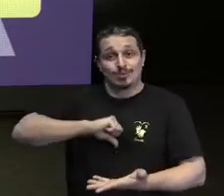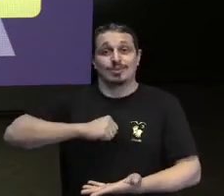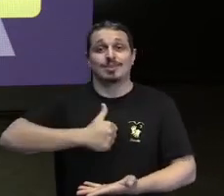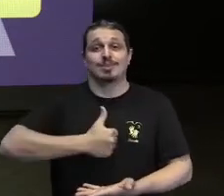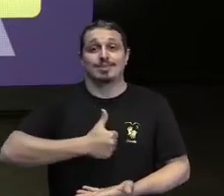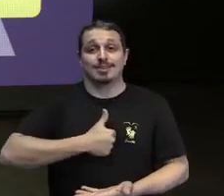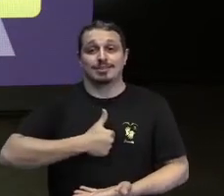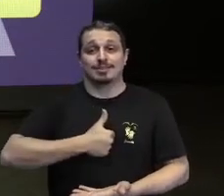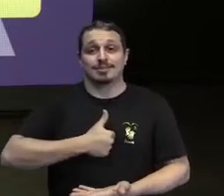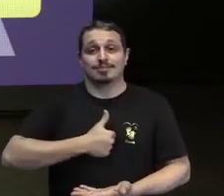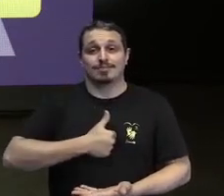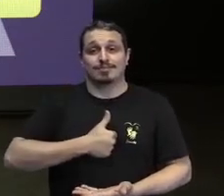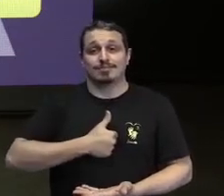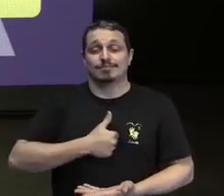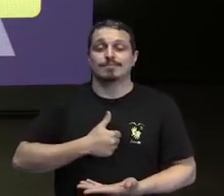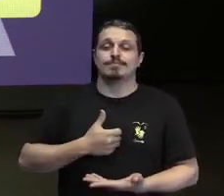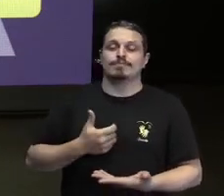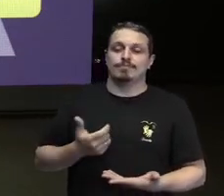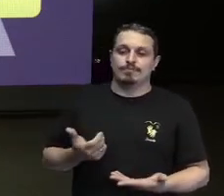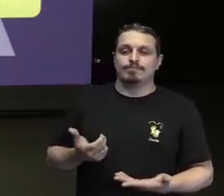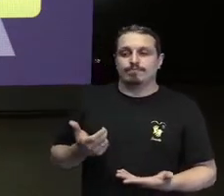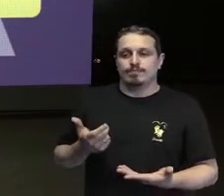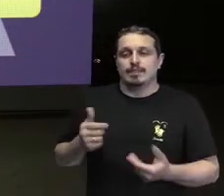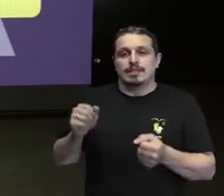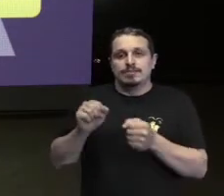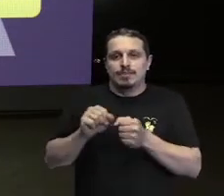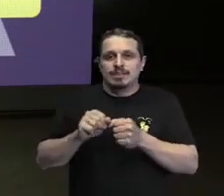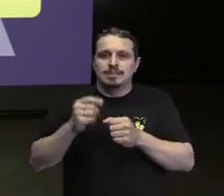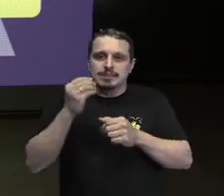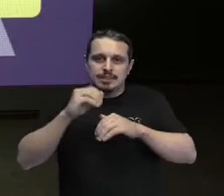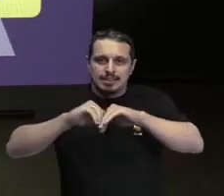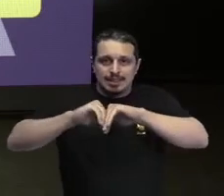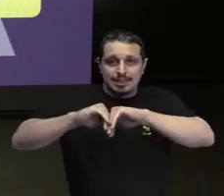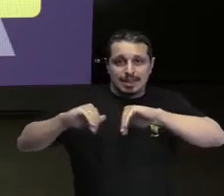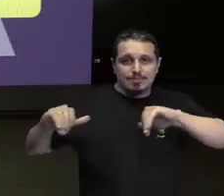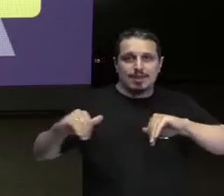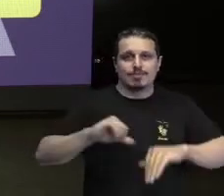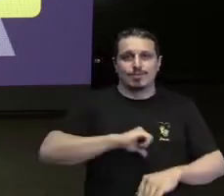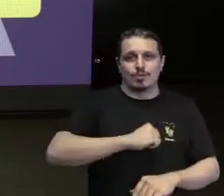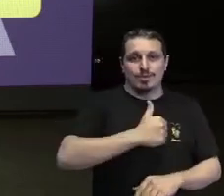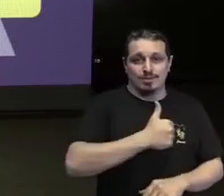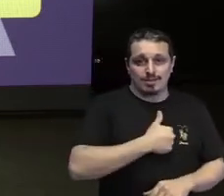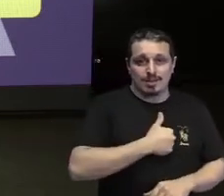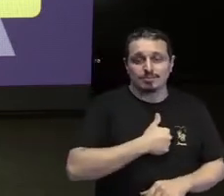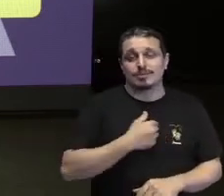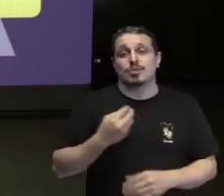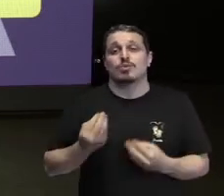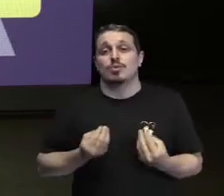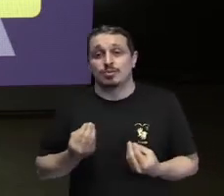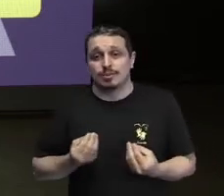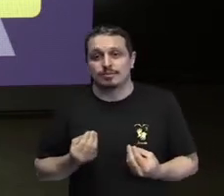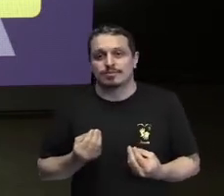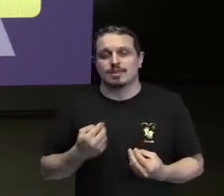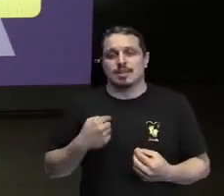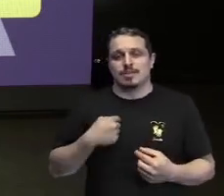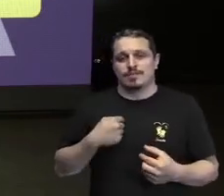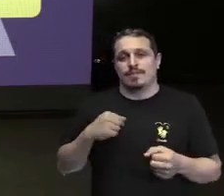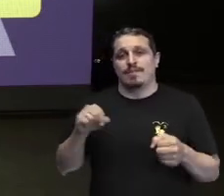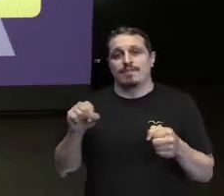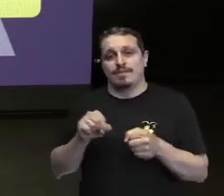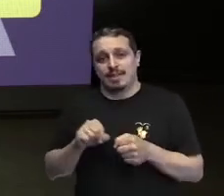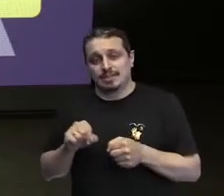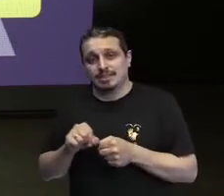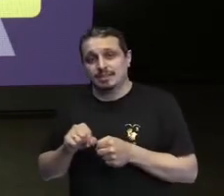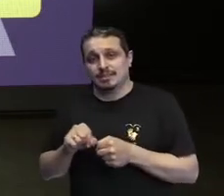que muitas vezes segregam e como é que a gente intencionalmente de